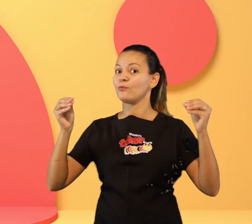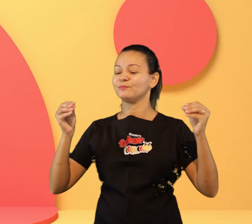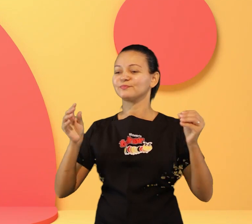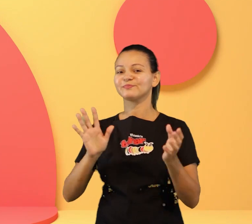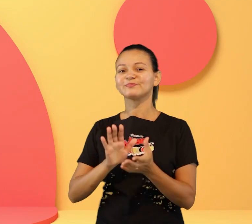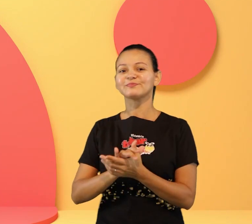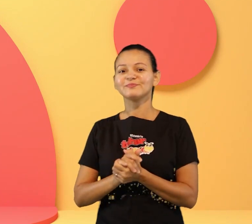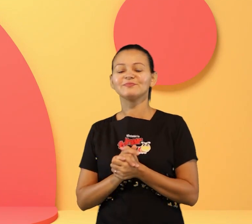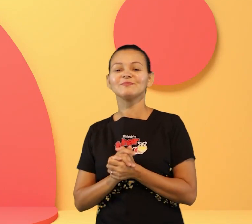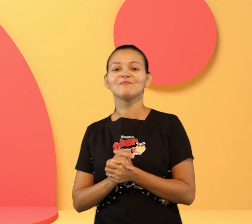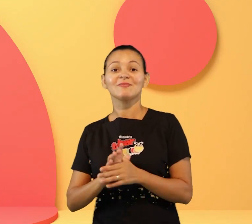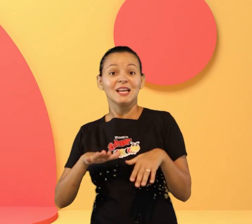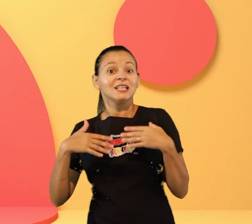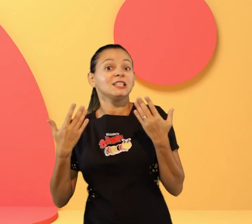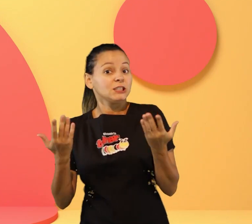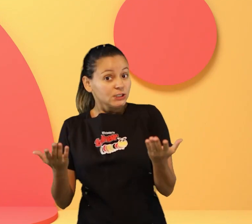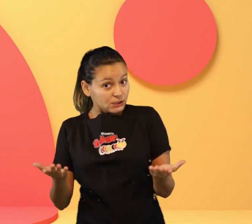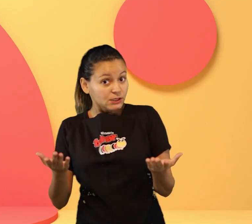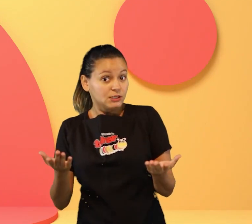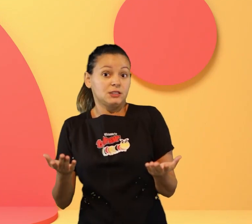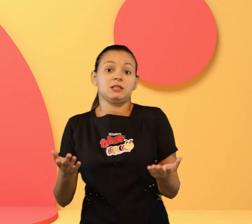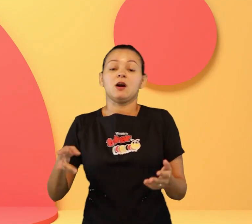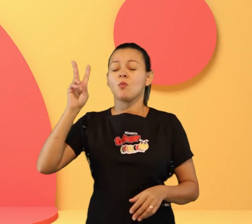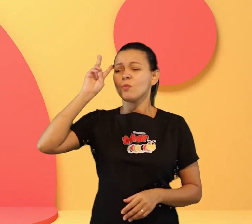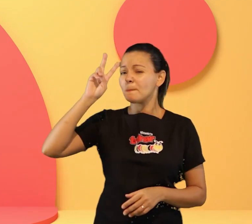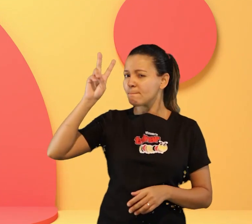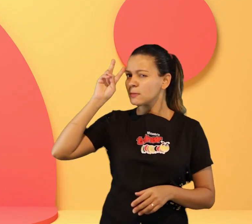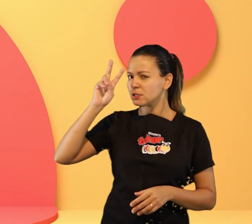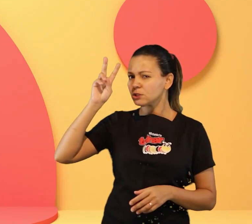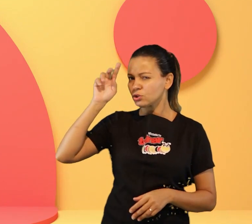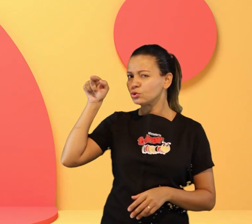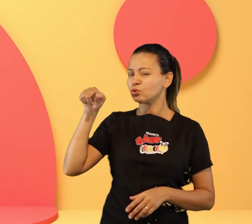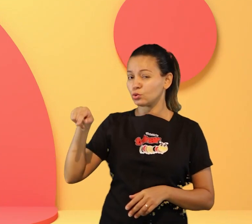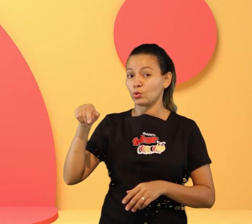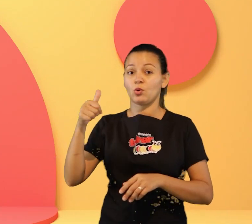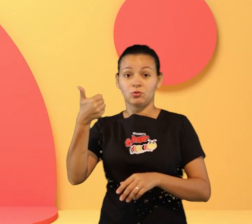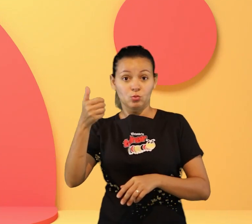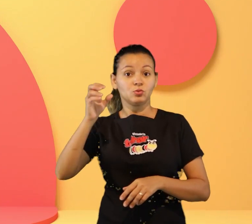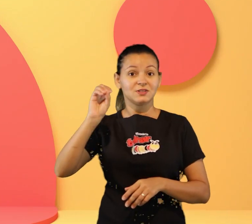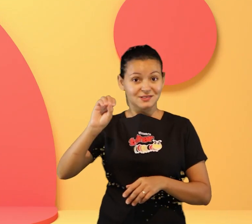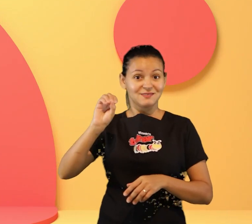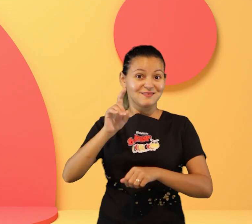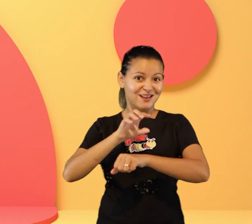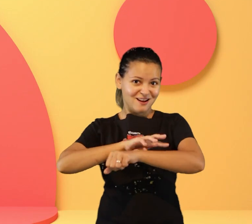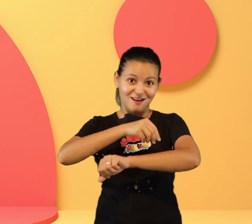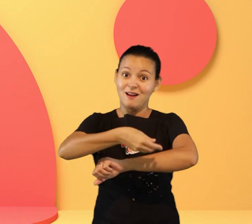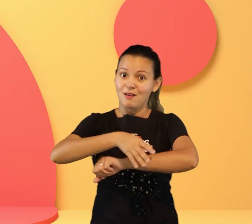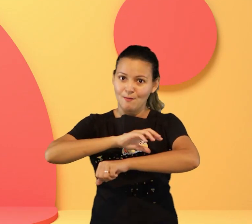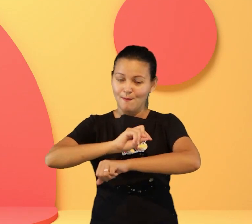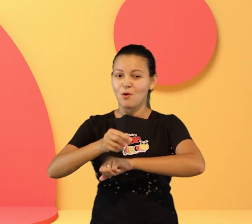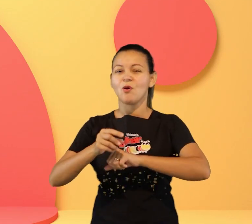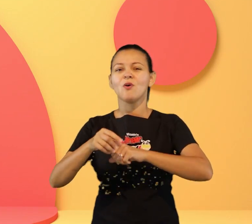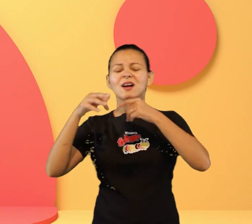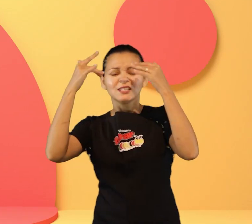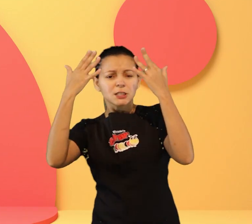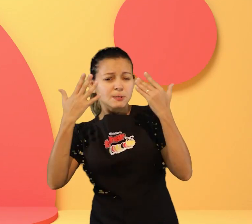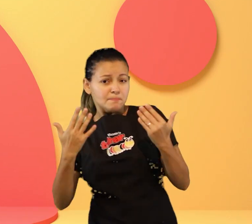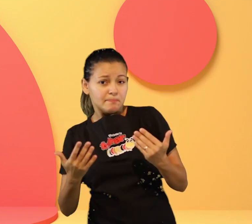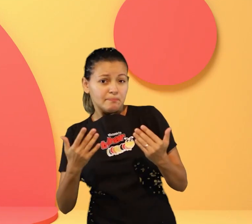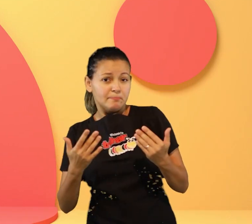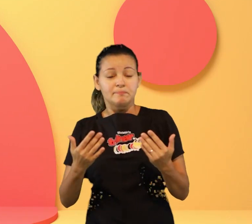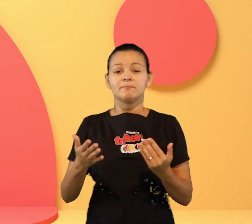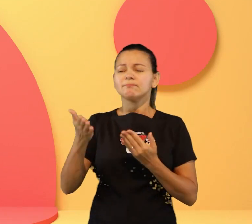olha só preste atenção que essa história também fala sobre gratidão sobre gratidão de dez